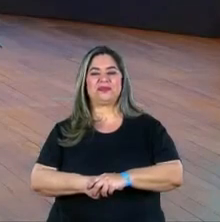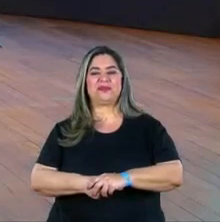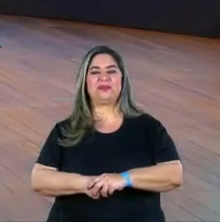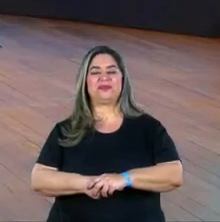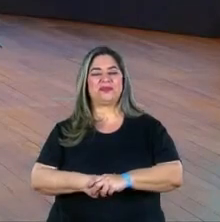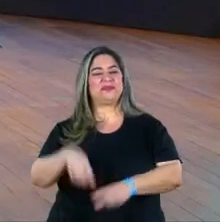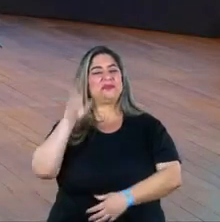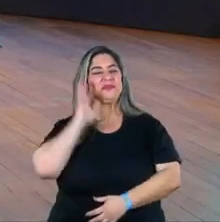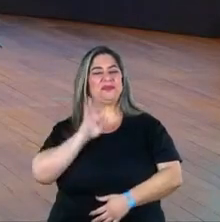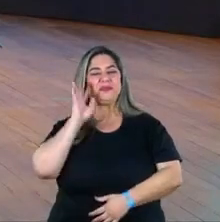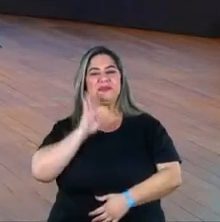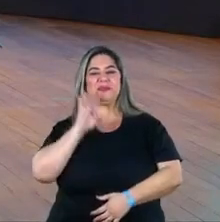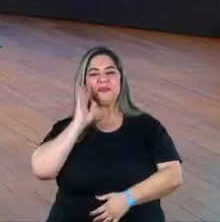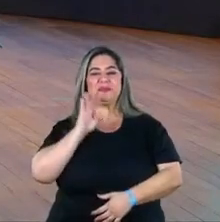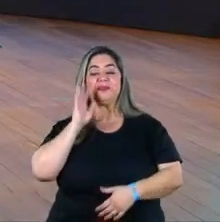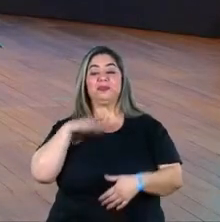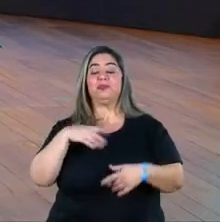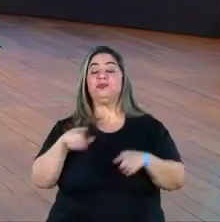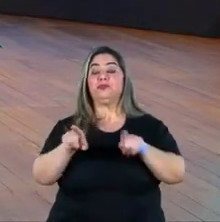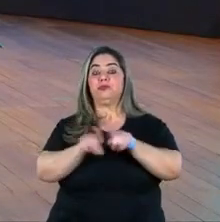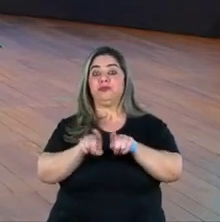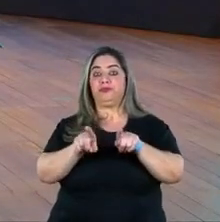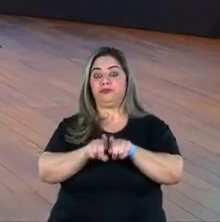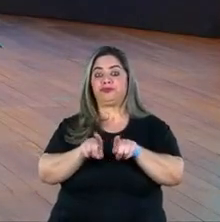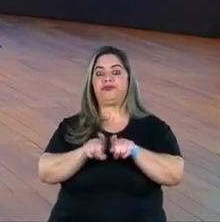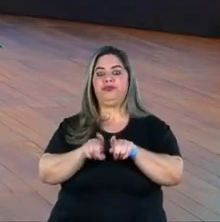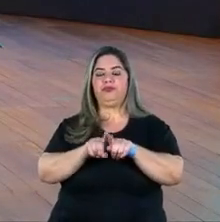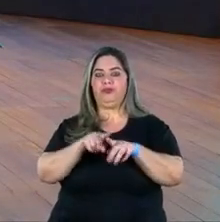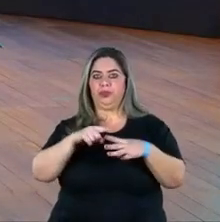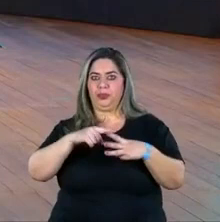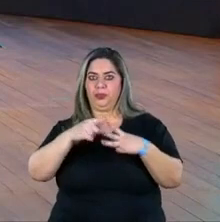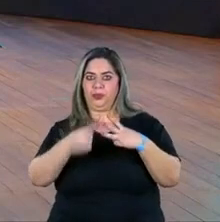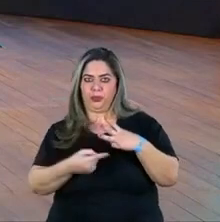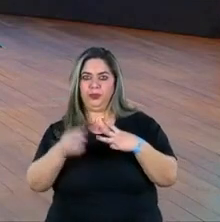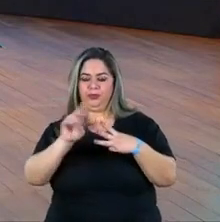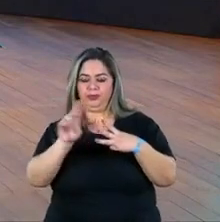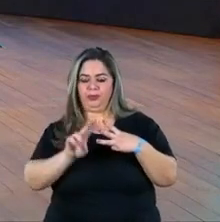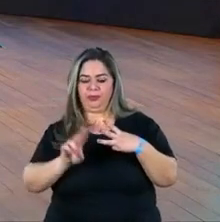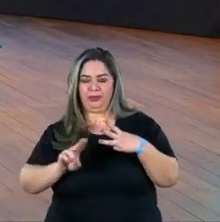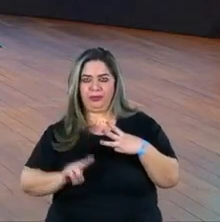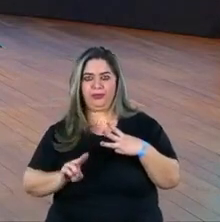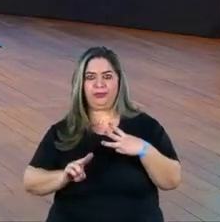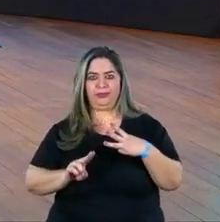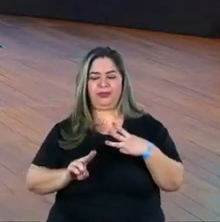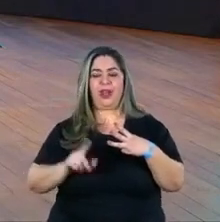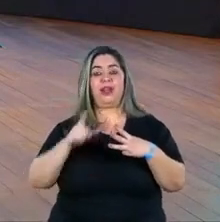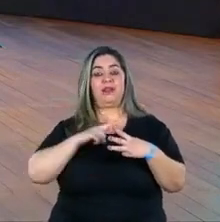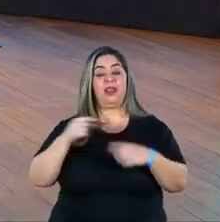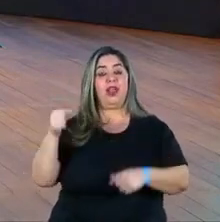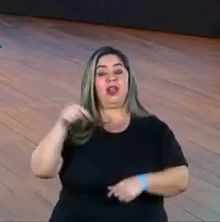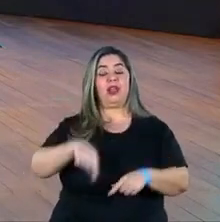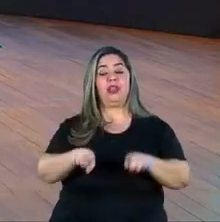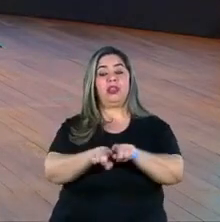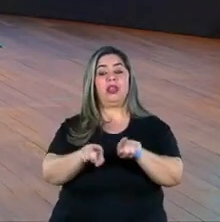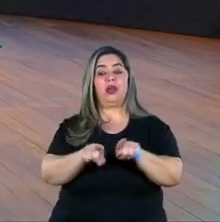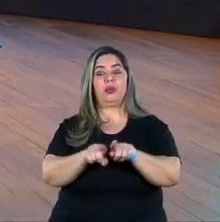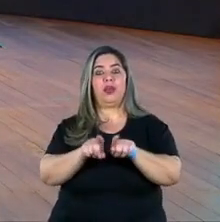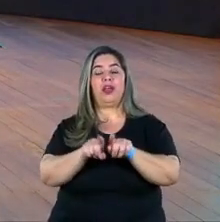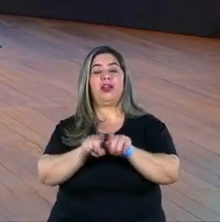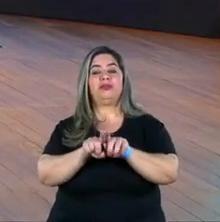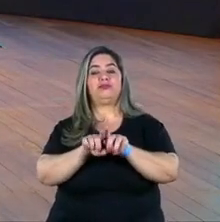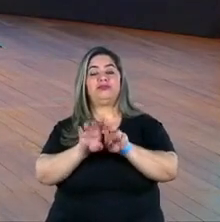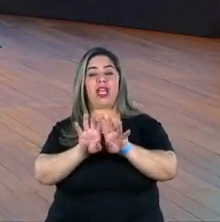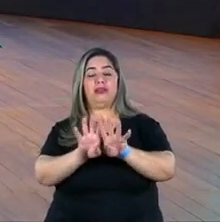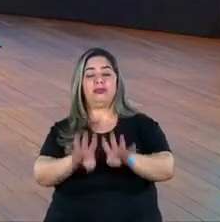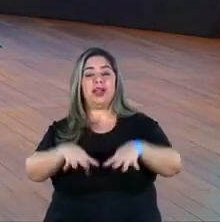Muito legal, gente. E além desses grandes nomes que eu falei para vocês, a gente também tem aqui presente a nossa plateia